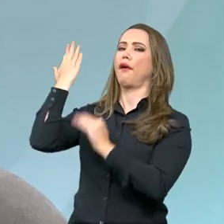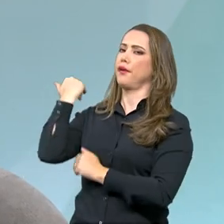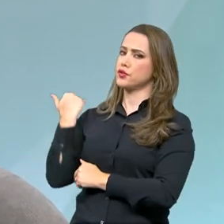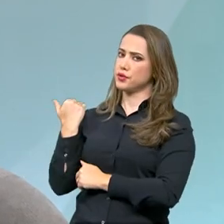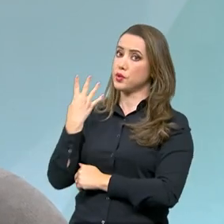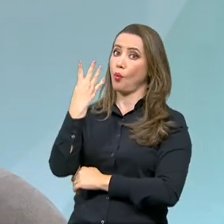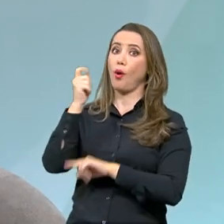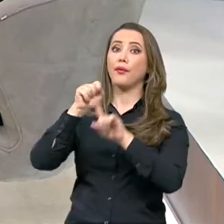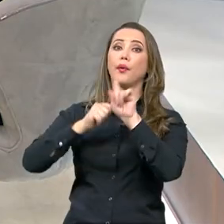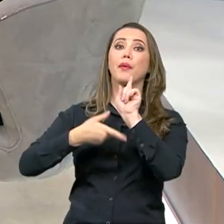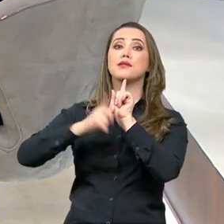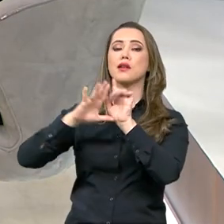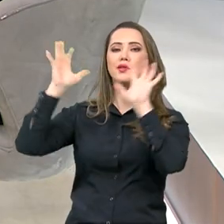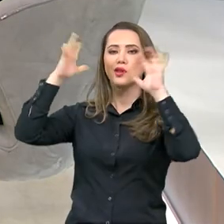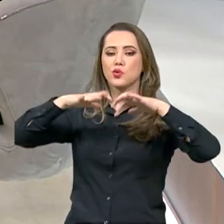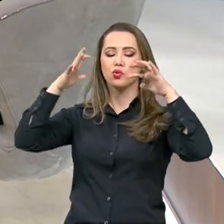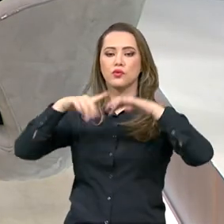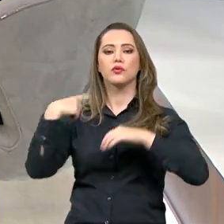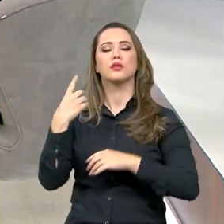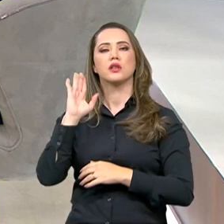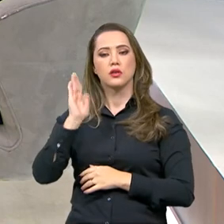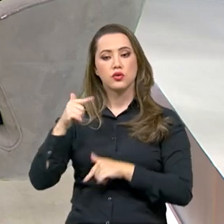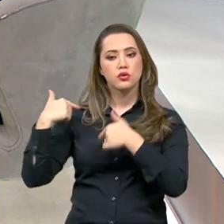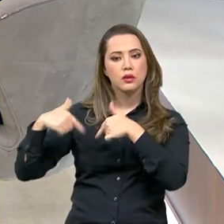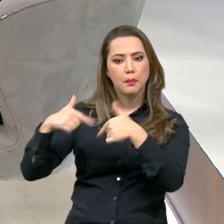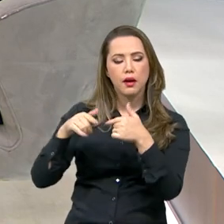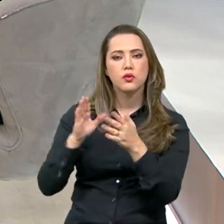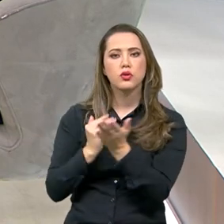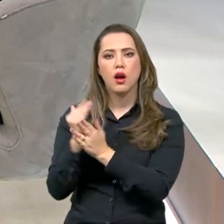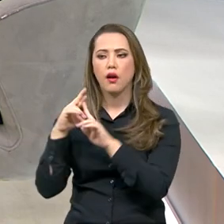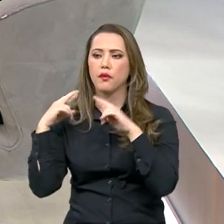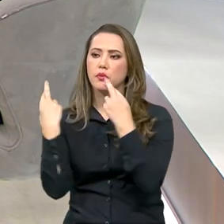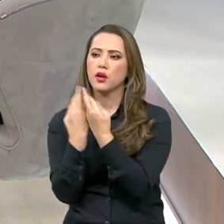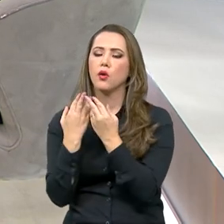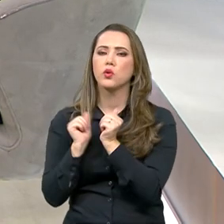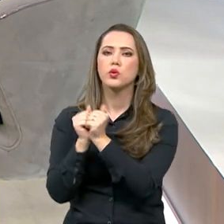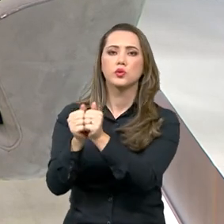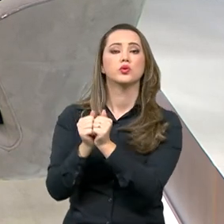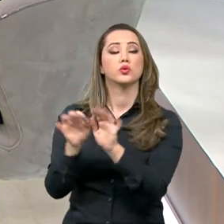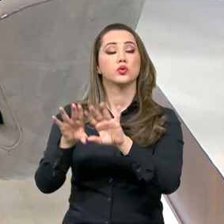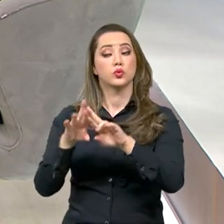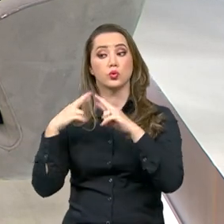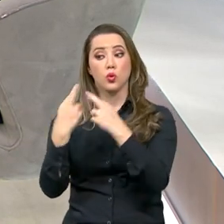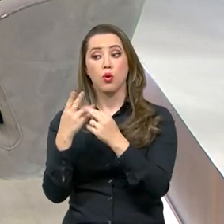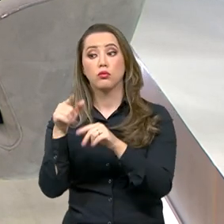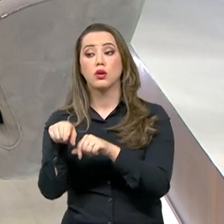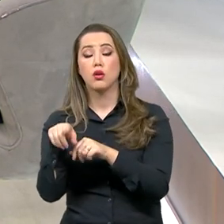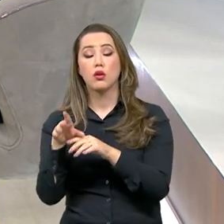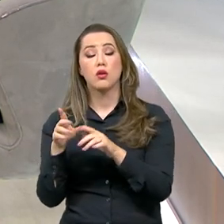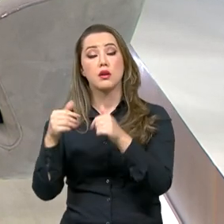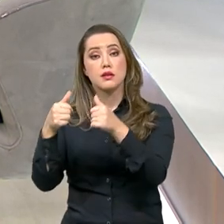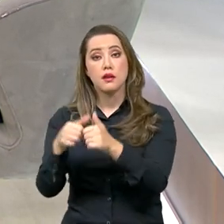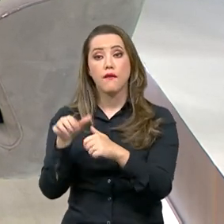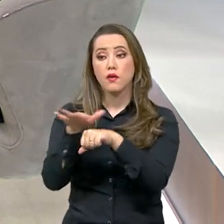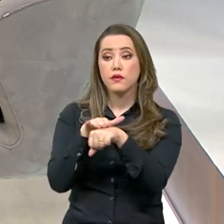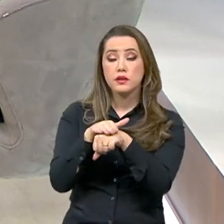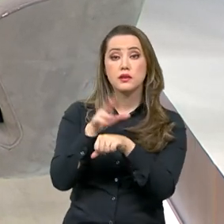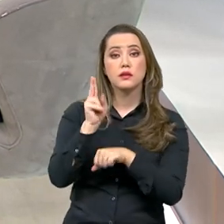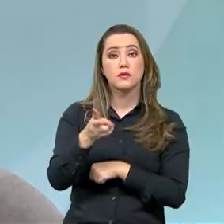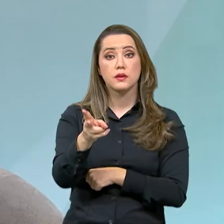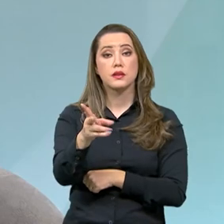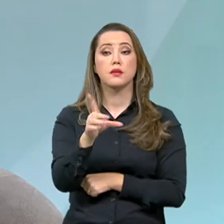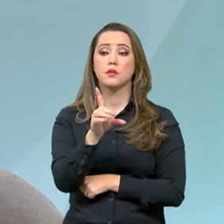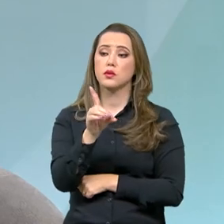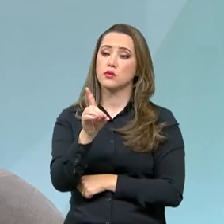meses antes da chuva, a defesa civil nacional já fazia reuniões preparatórias com as autoridades locais. Então ela falava com as defesas civis estaduais e